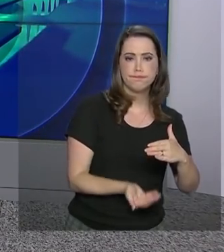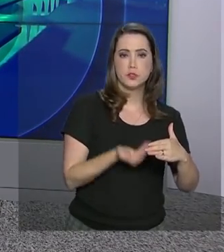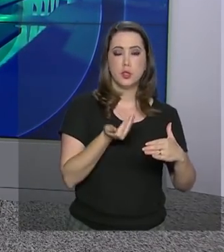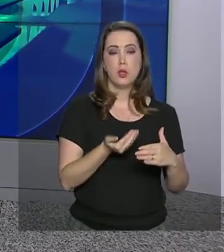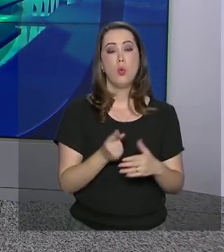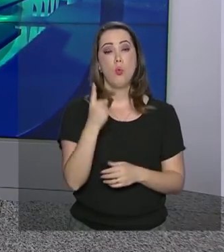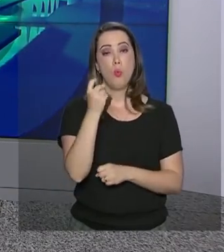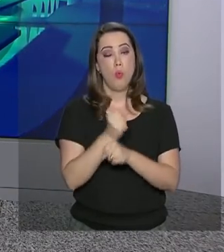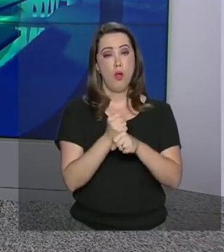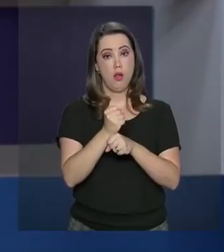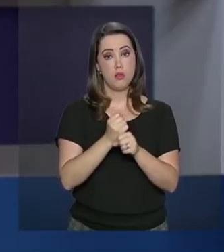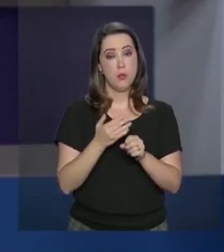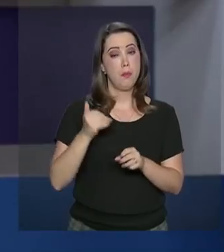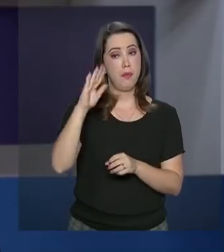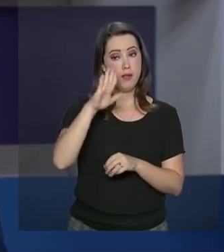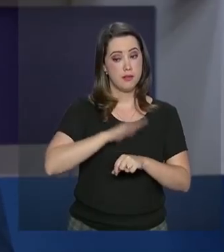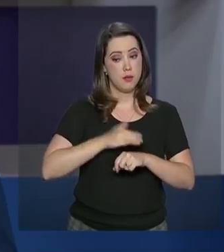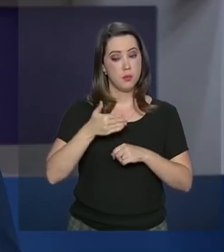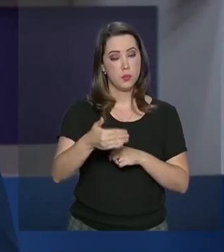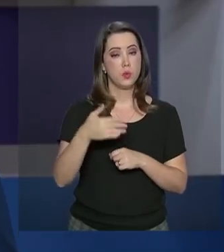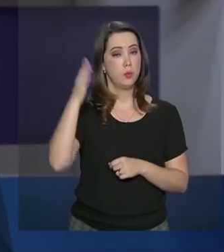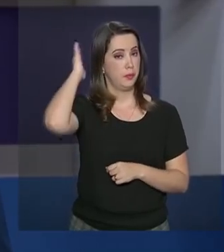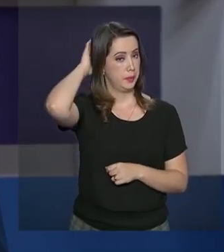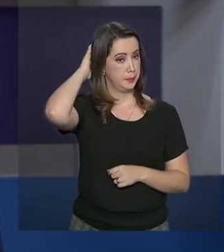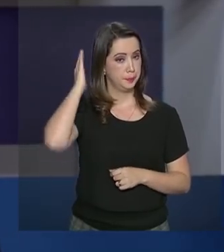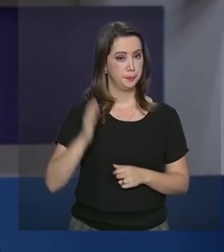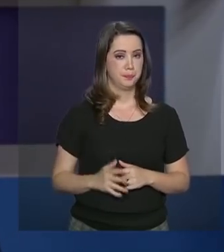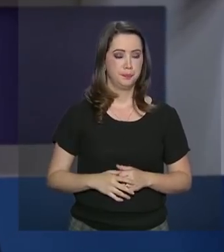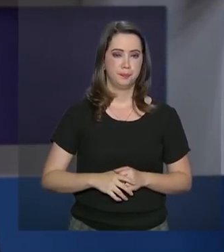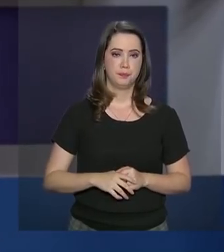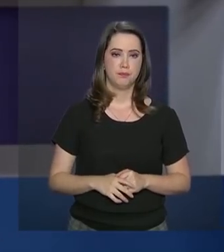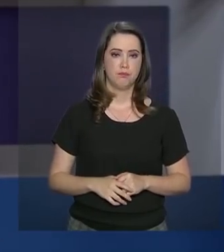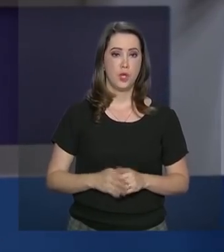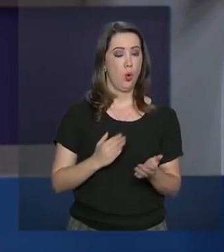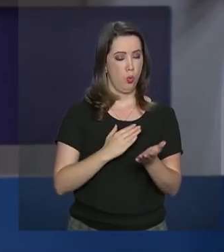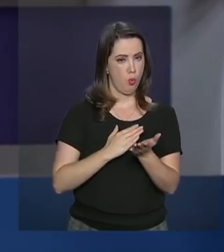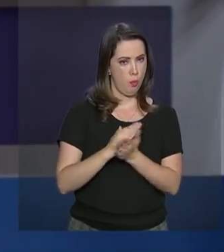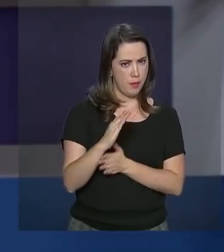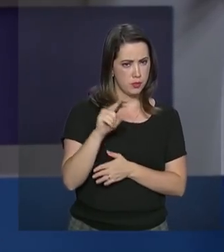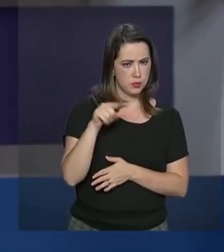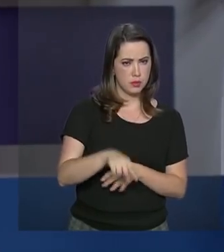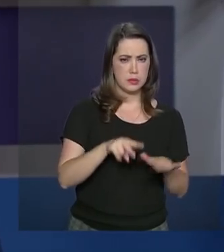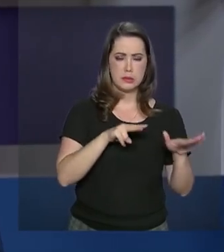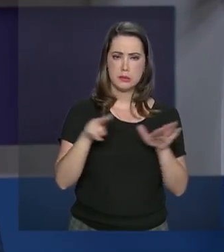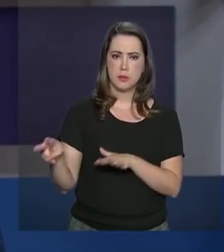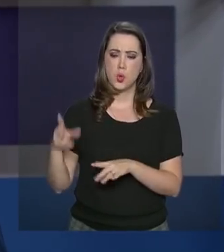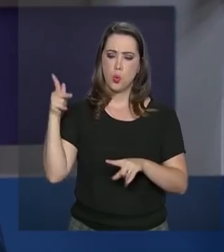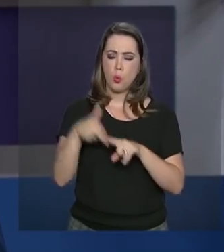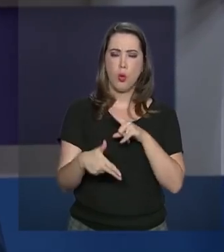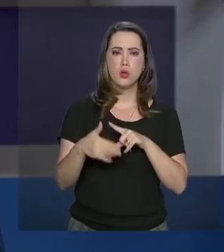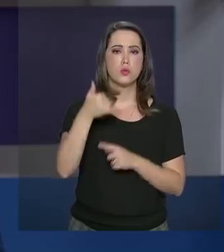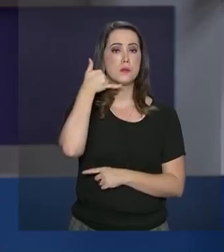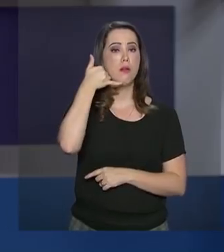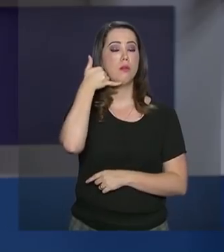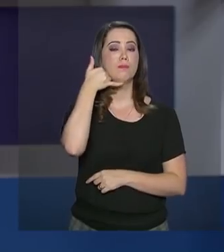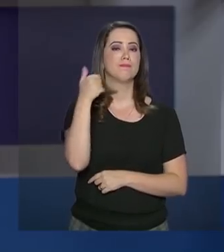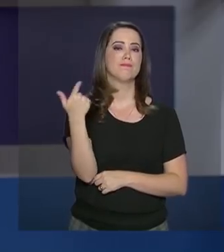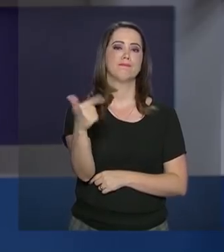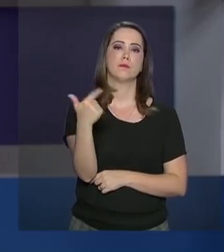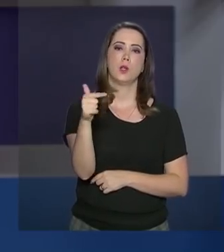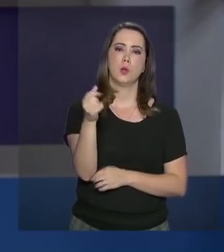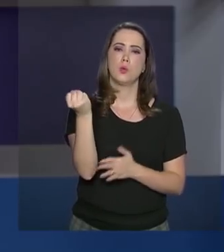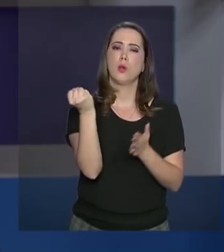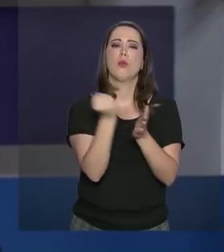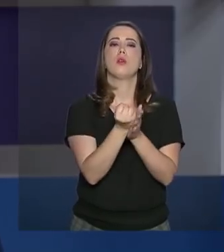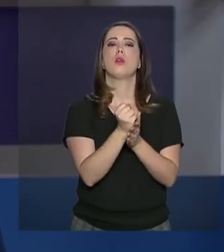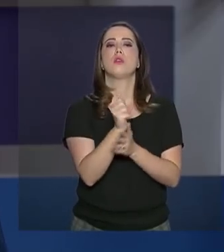de 11 de março. E começou nesta semana o bloqueio dos celulares sem certificação em estados das regiões Norte,